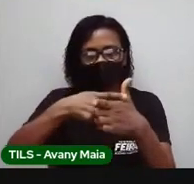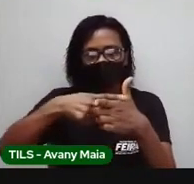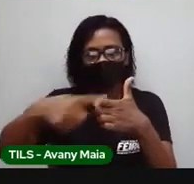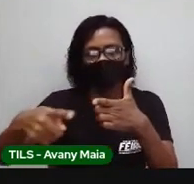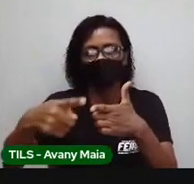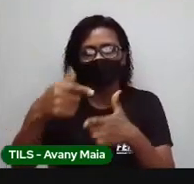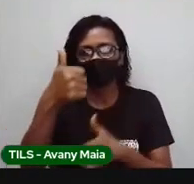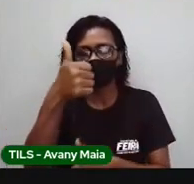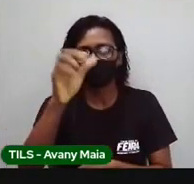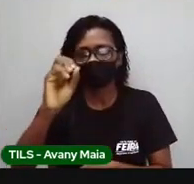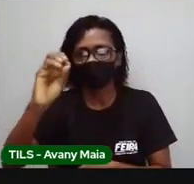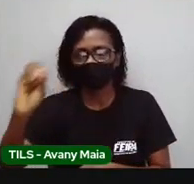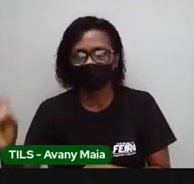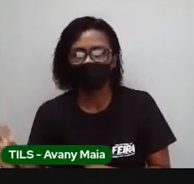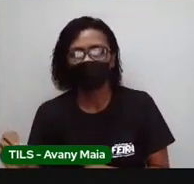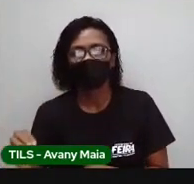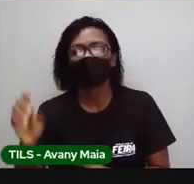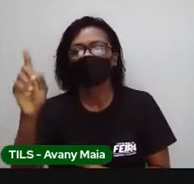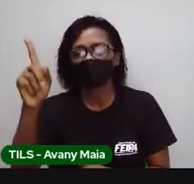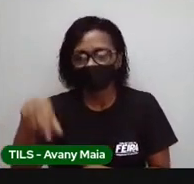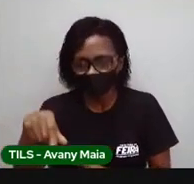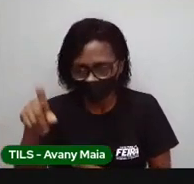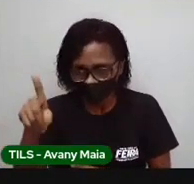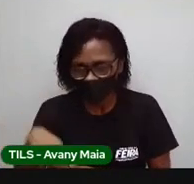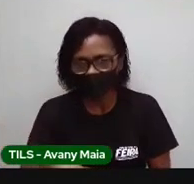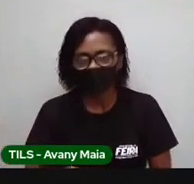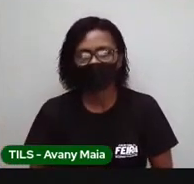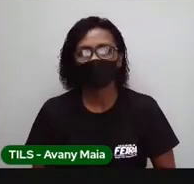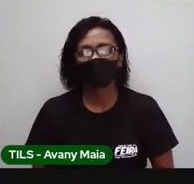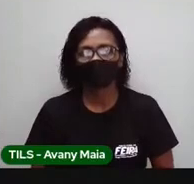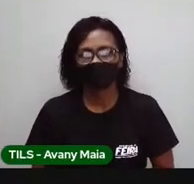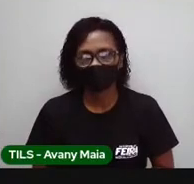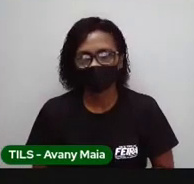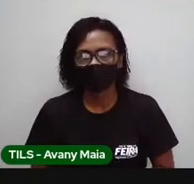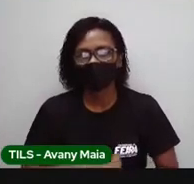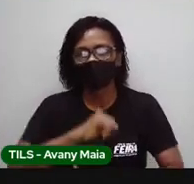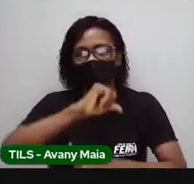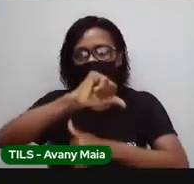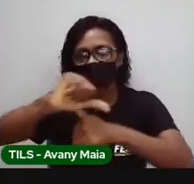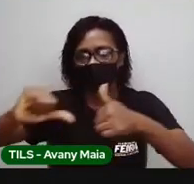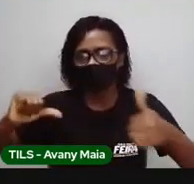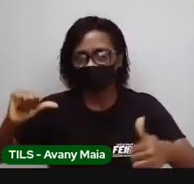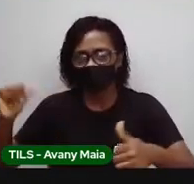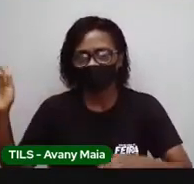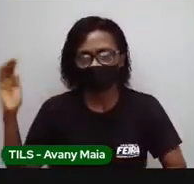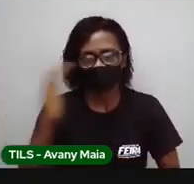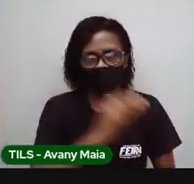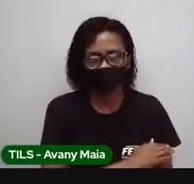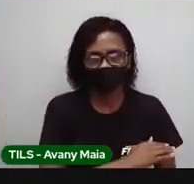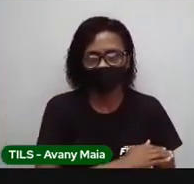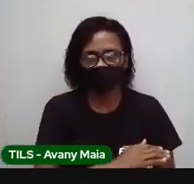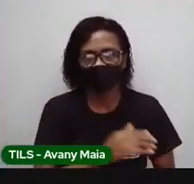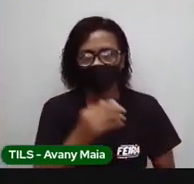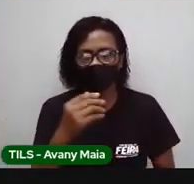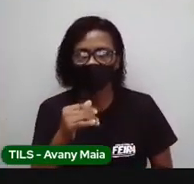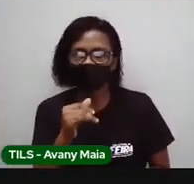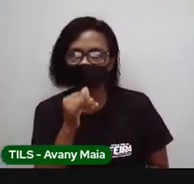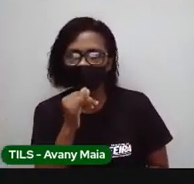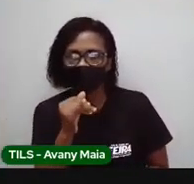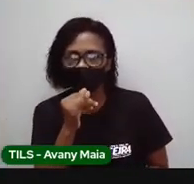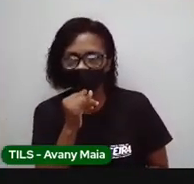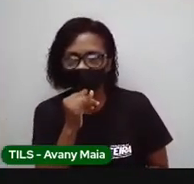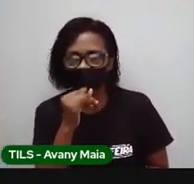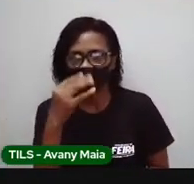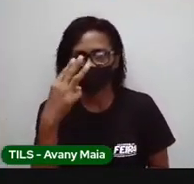quilogramas, e eu quero esses três quilogramas em gramas, a forma mais rápida é pegar três e